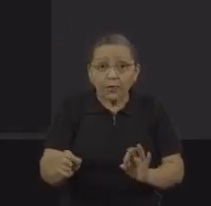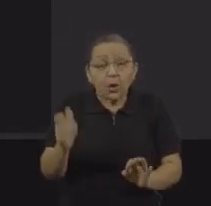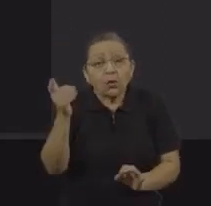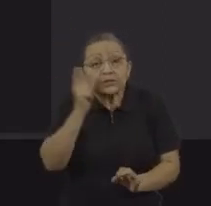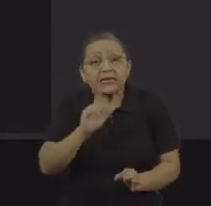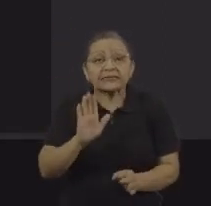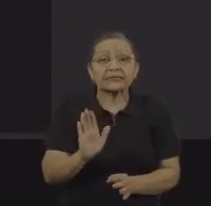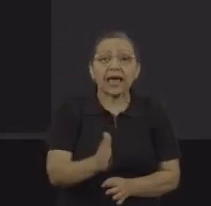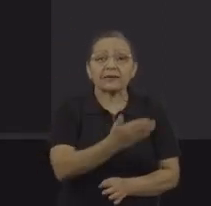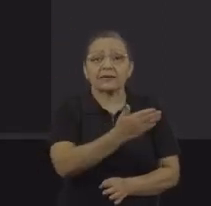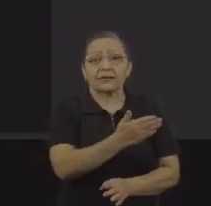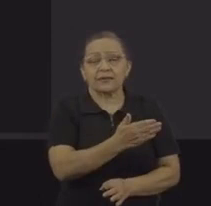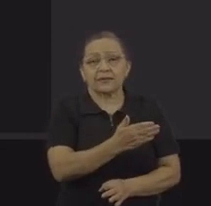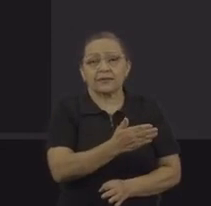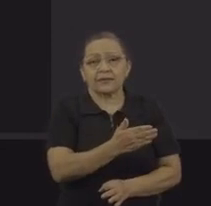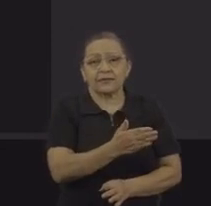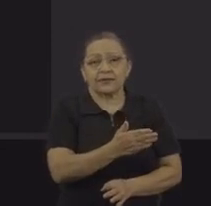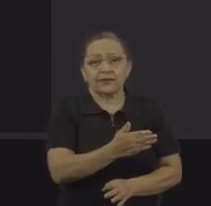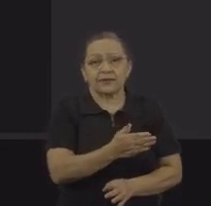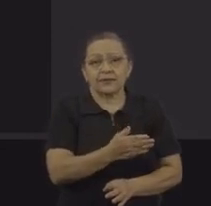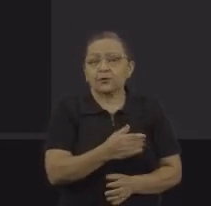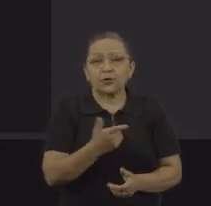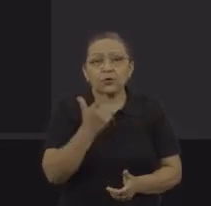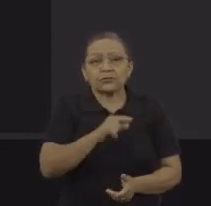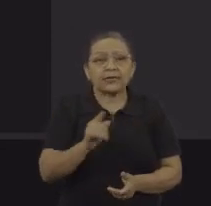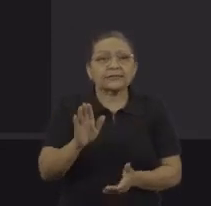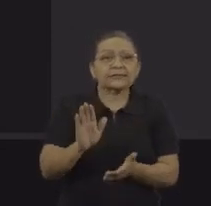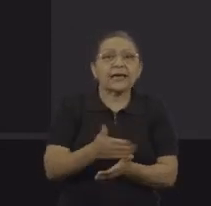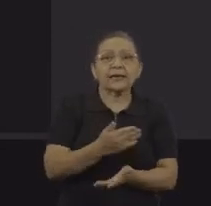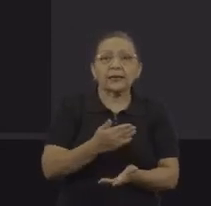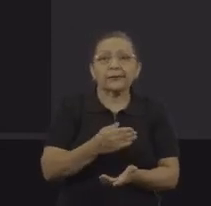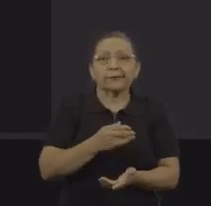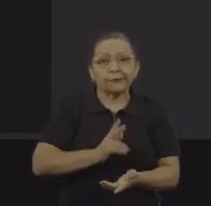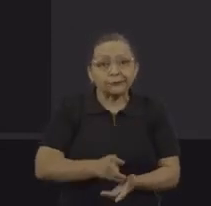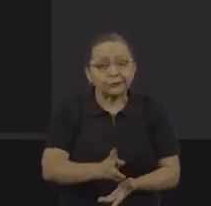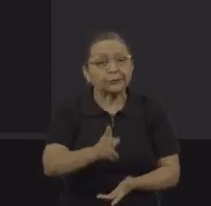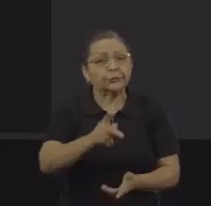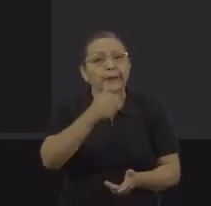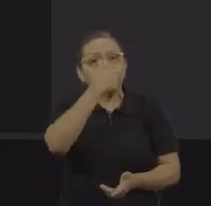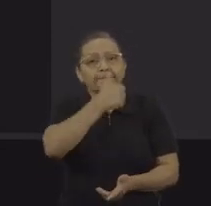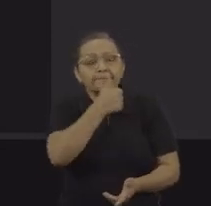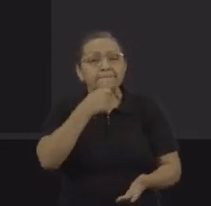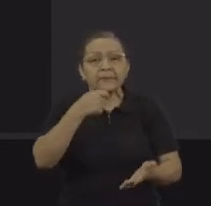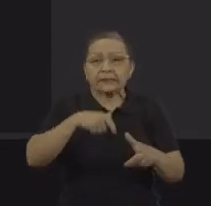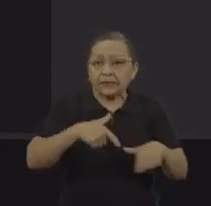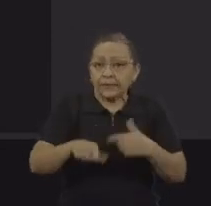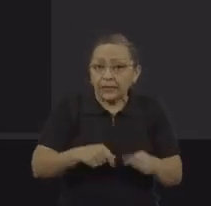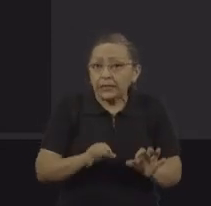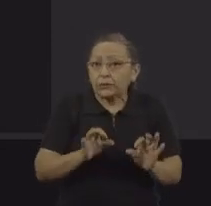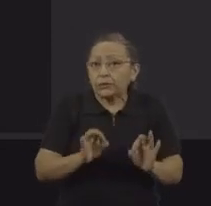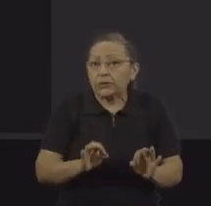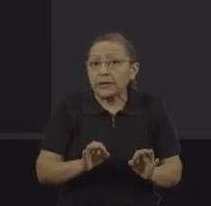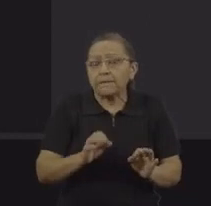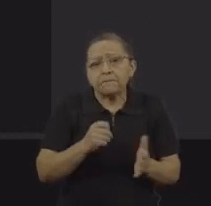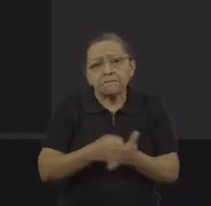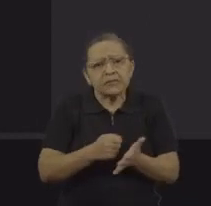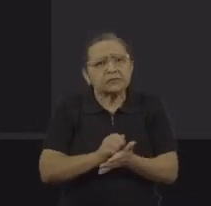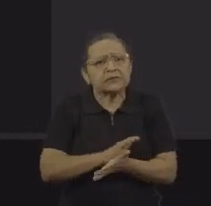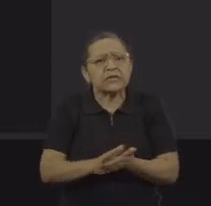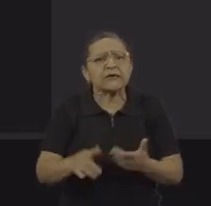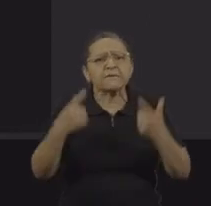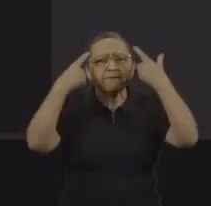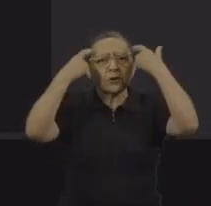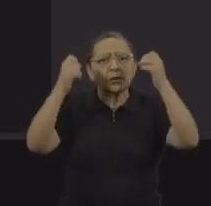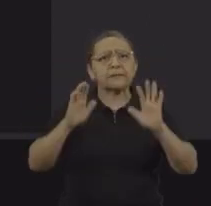atividade, continue trabalhando, mesmo que não seja por violência ostensiva.